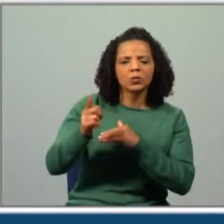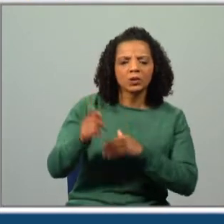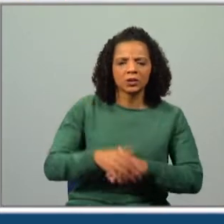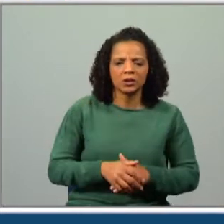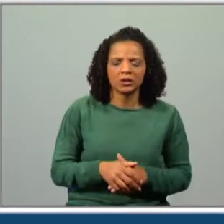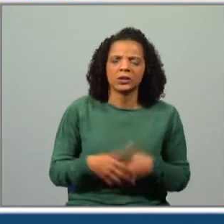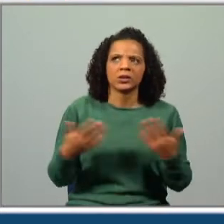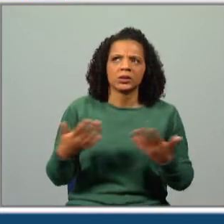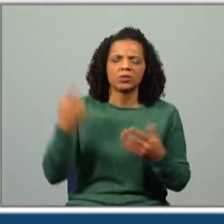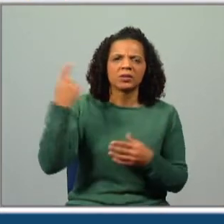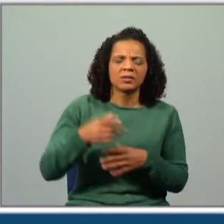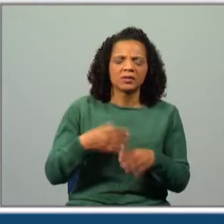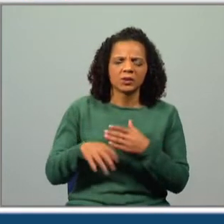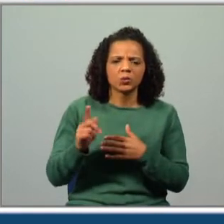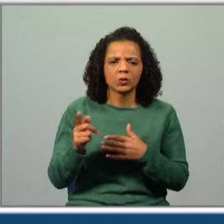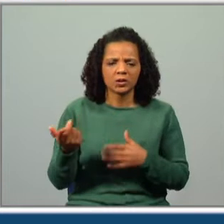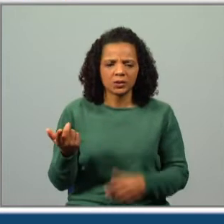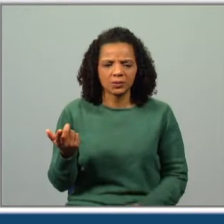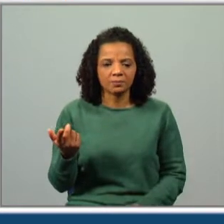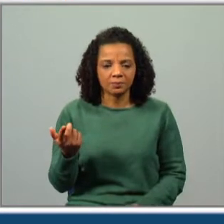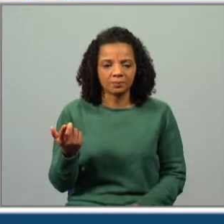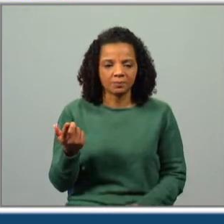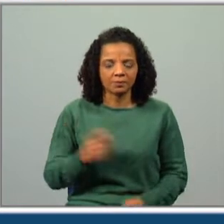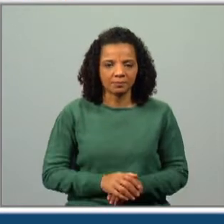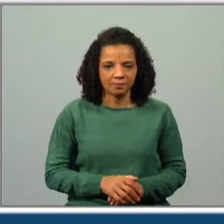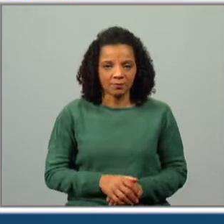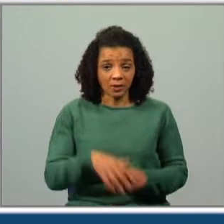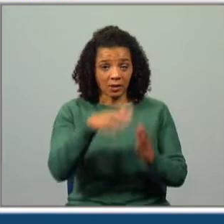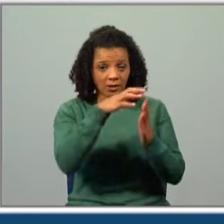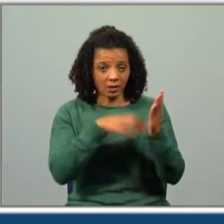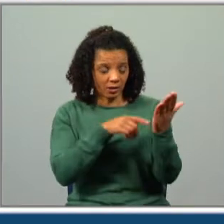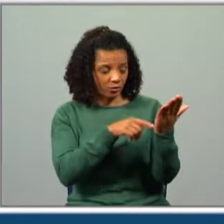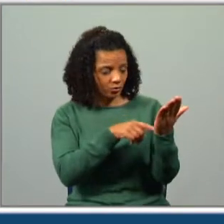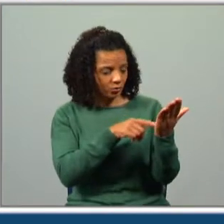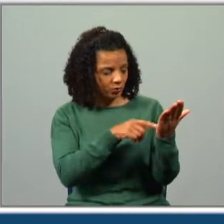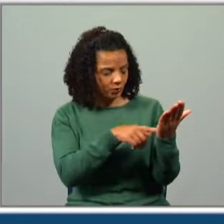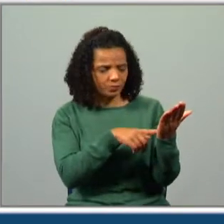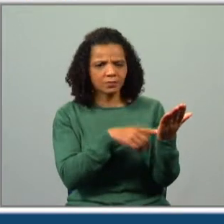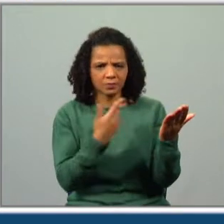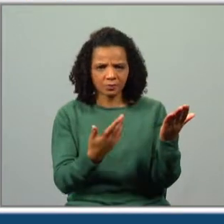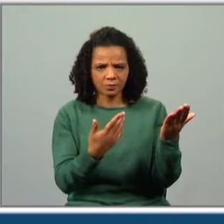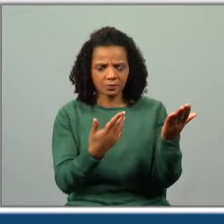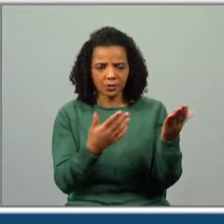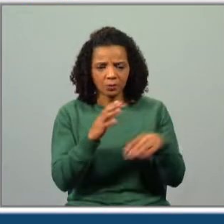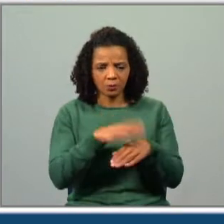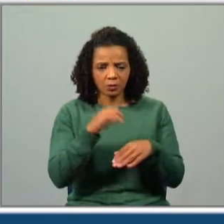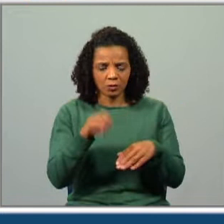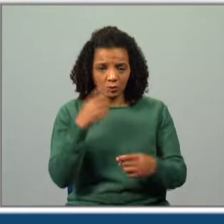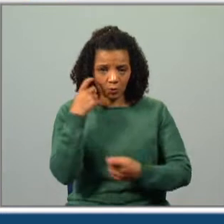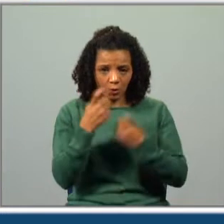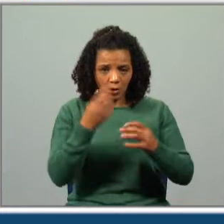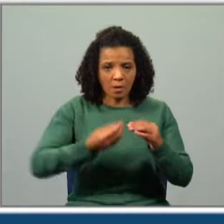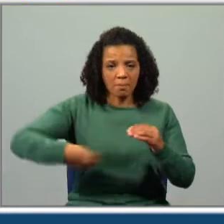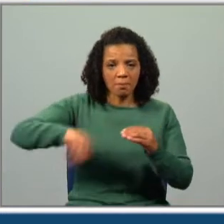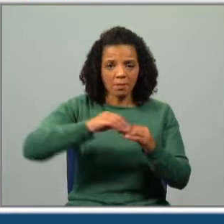Então, que deveria fazer o Alberto? Íamos ao texto. Desta vez fazíamos o quê? Como tínhamos que procurar mais